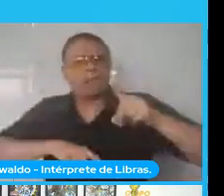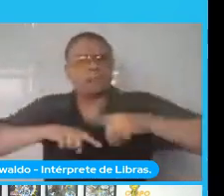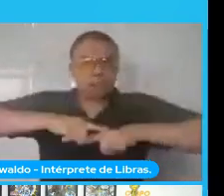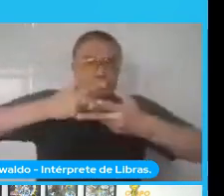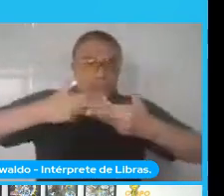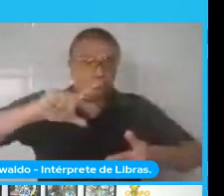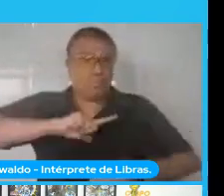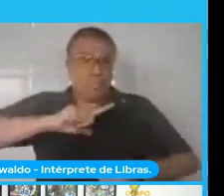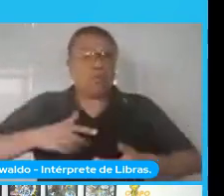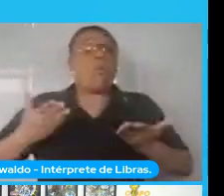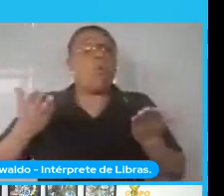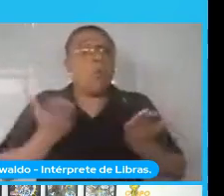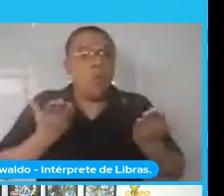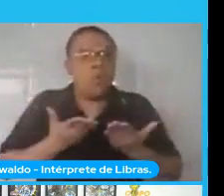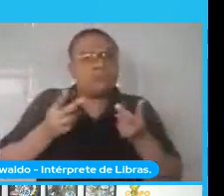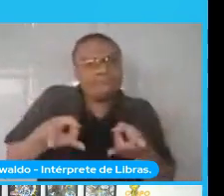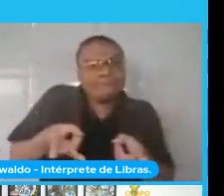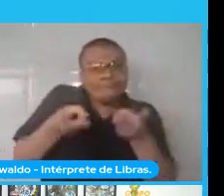fazer essas inferências.